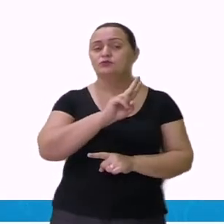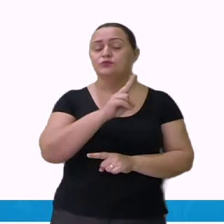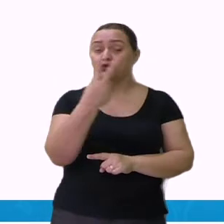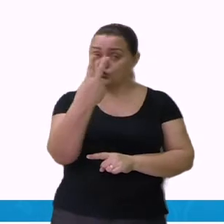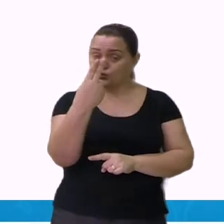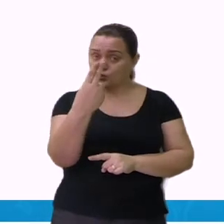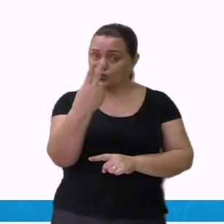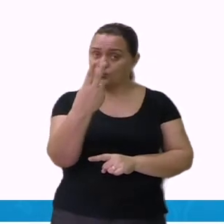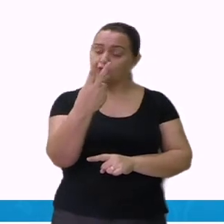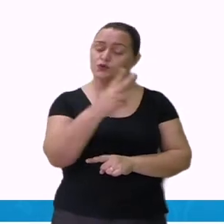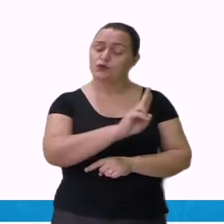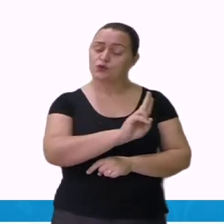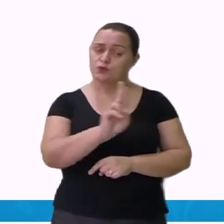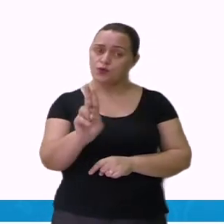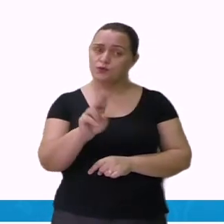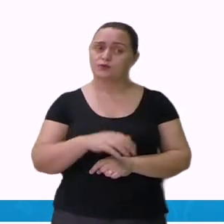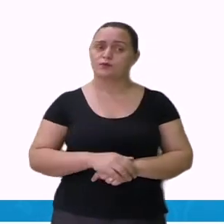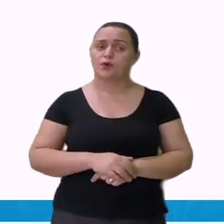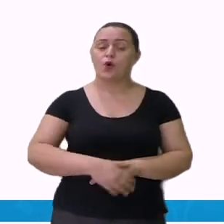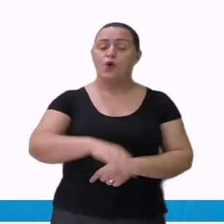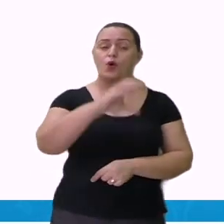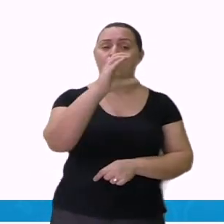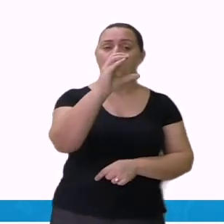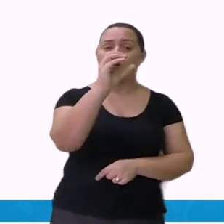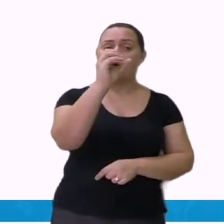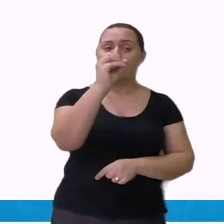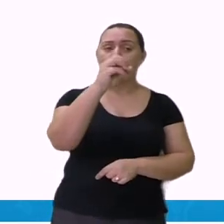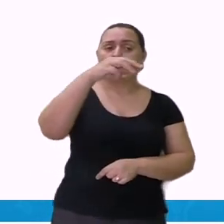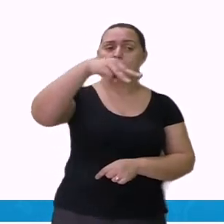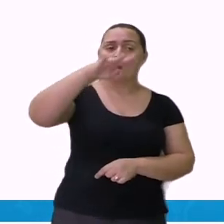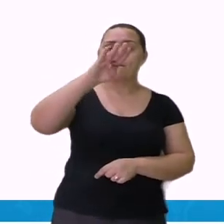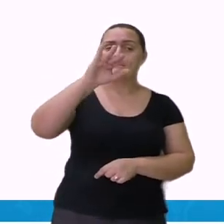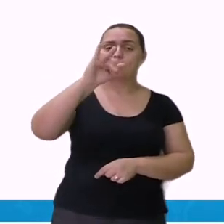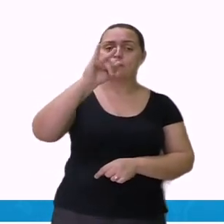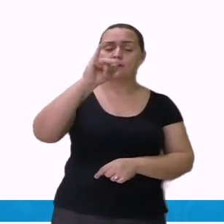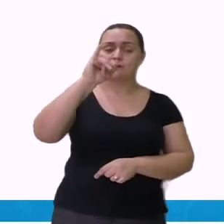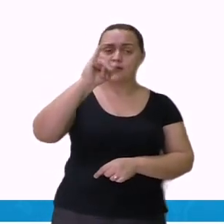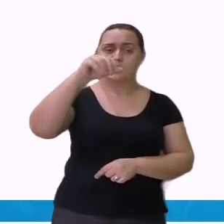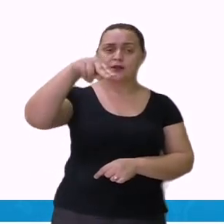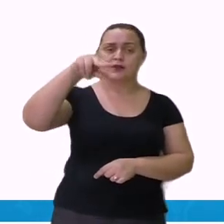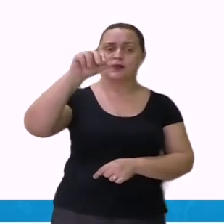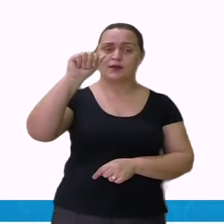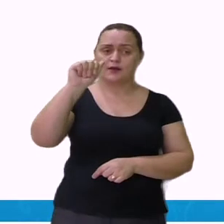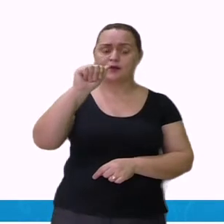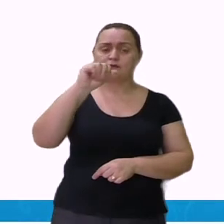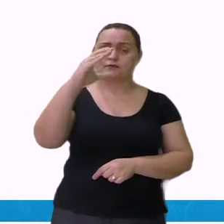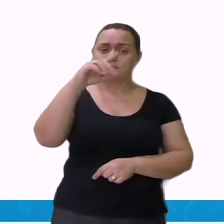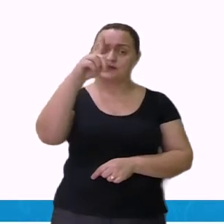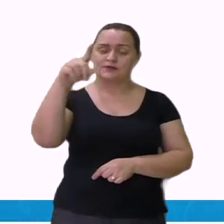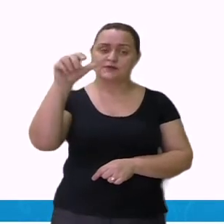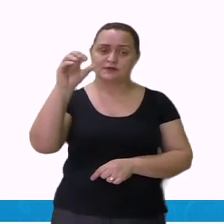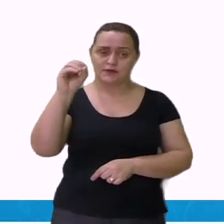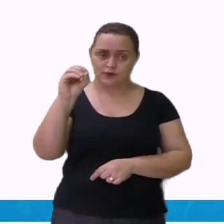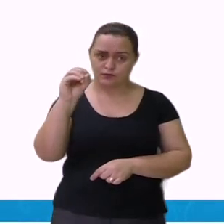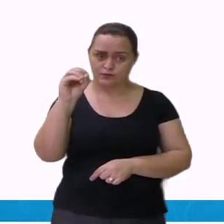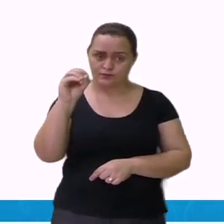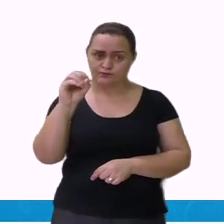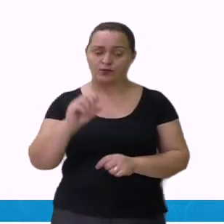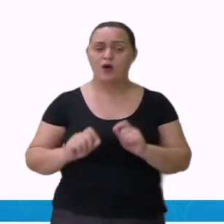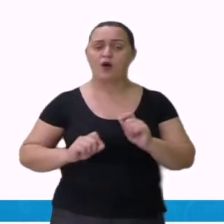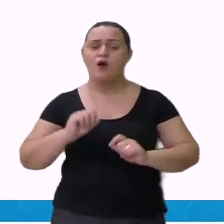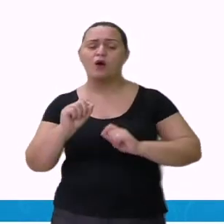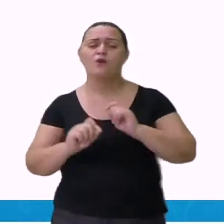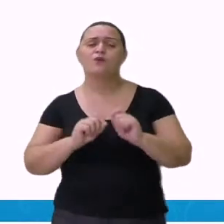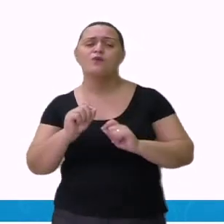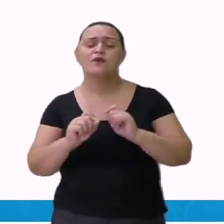é a união de uma preposição com artigo, pronome ou